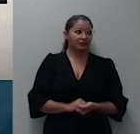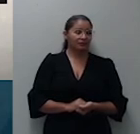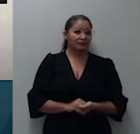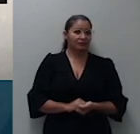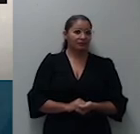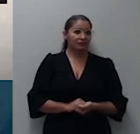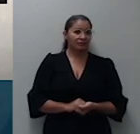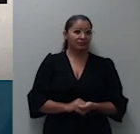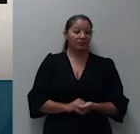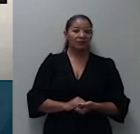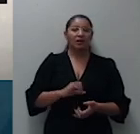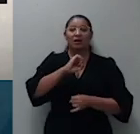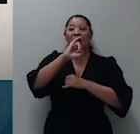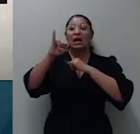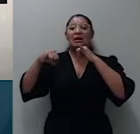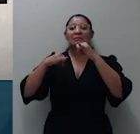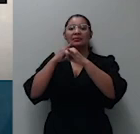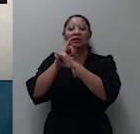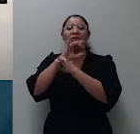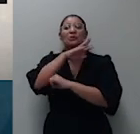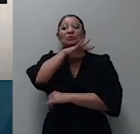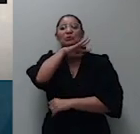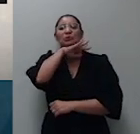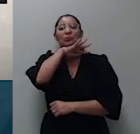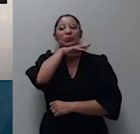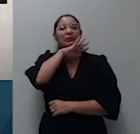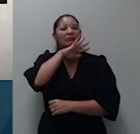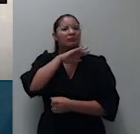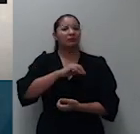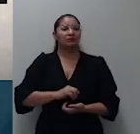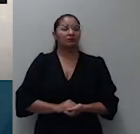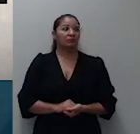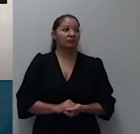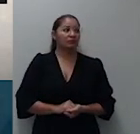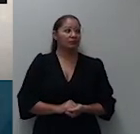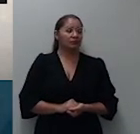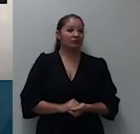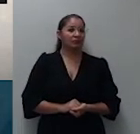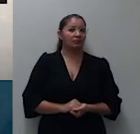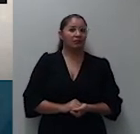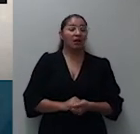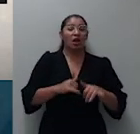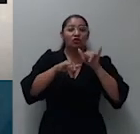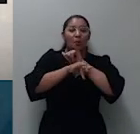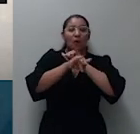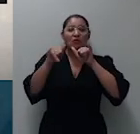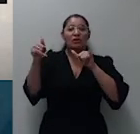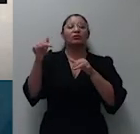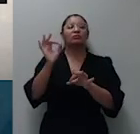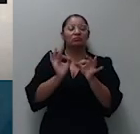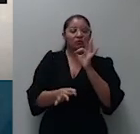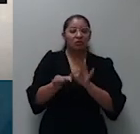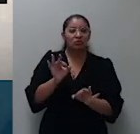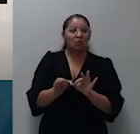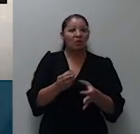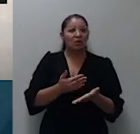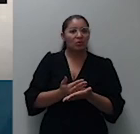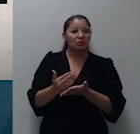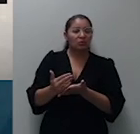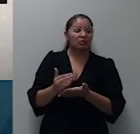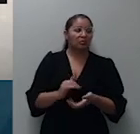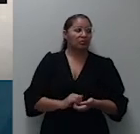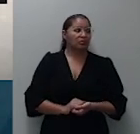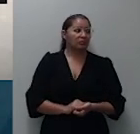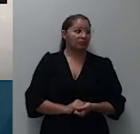é essa proclamação parcial desse julgamento seguimos agora com eu deveria ter